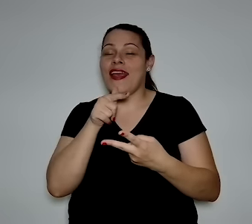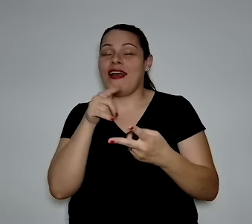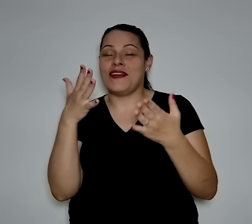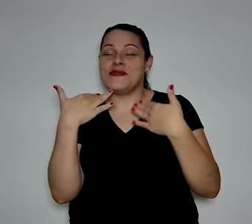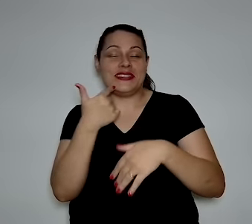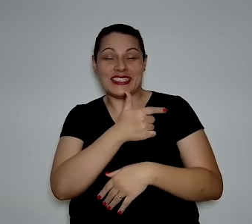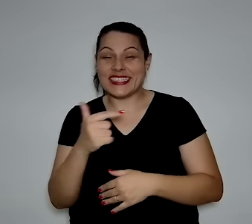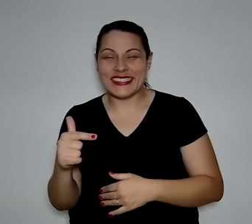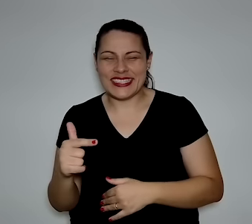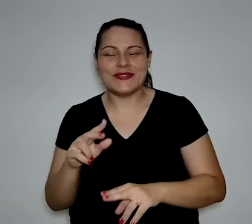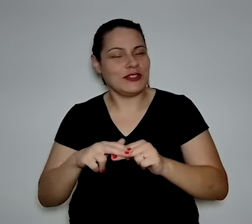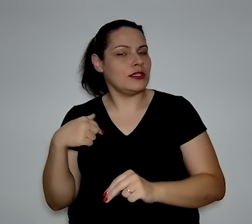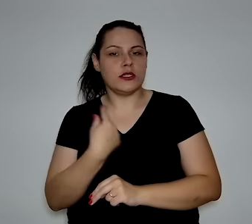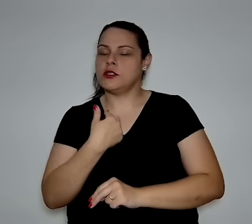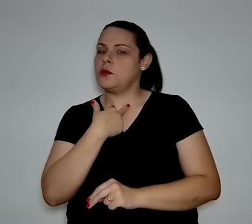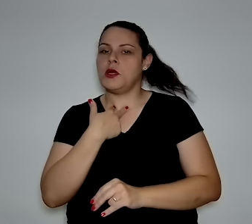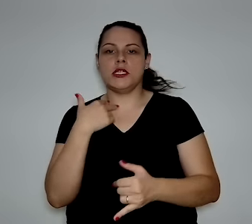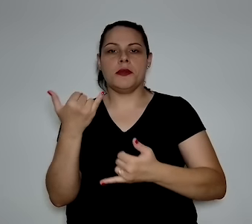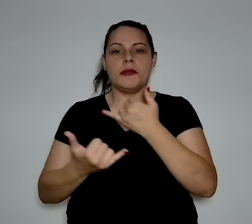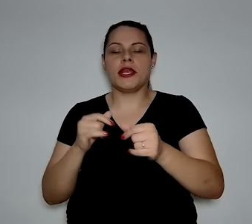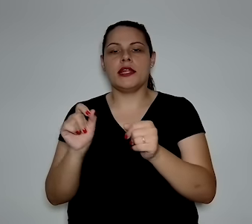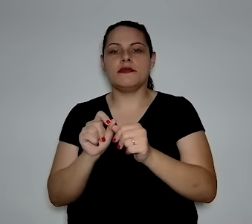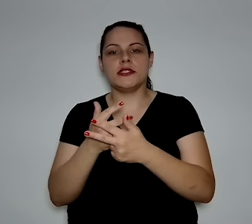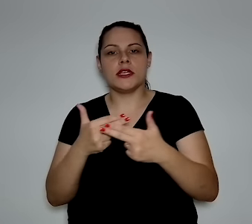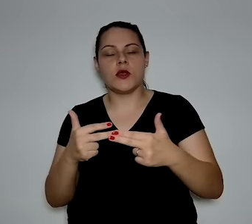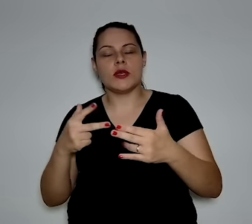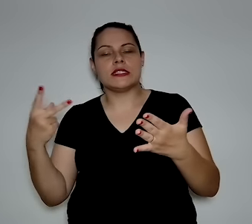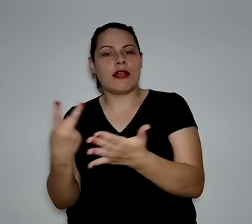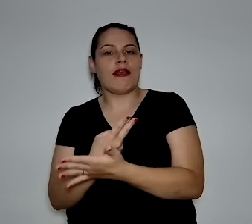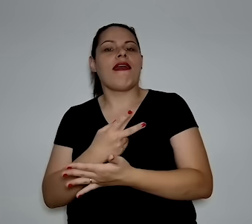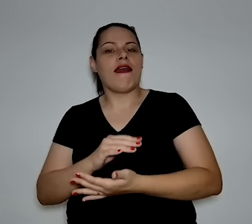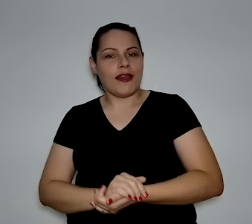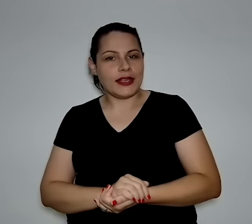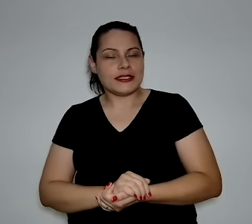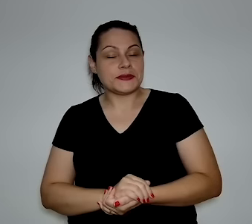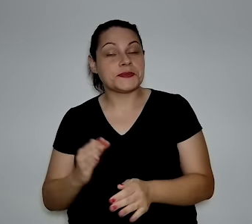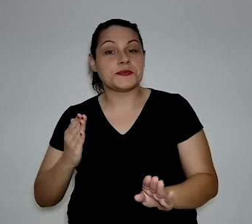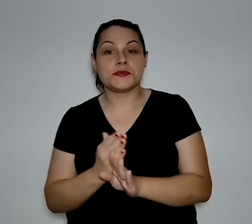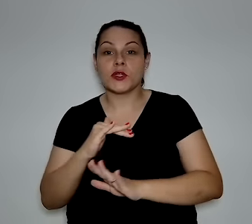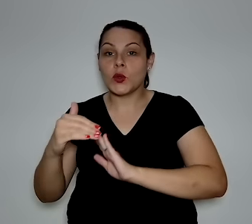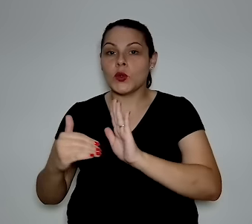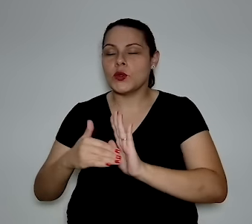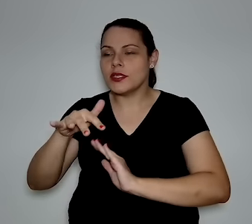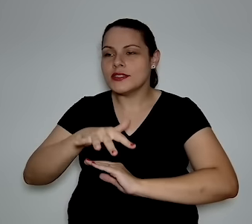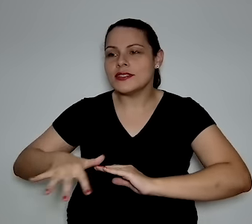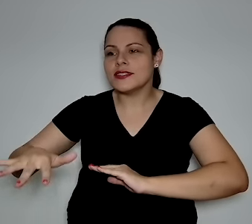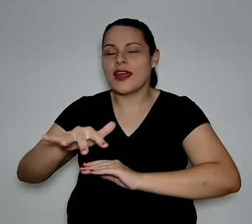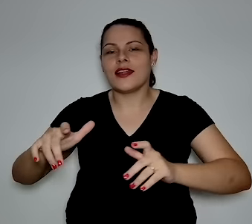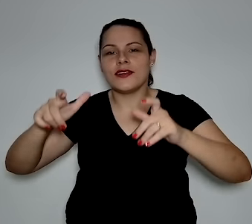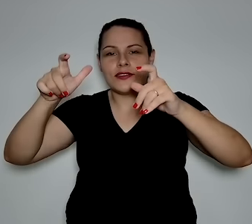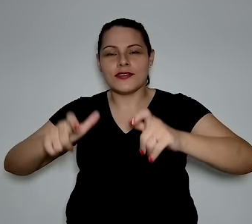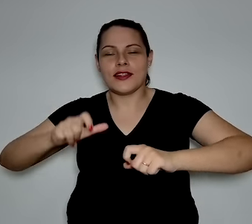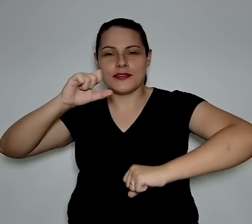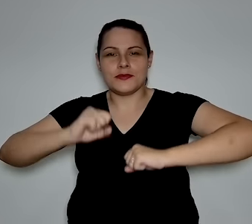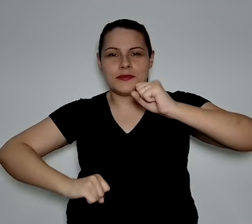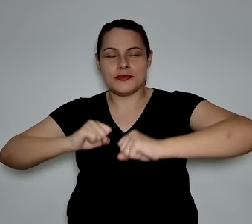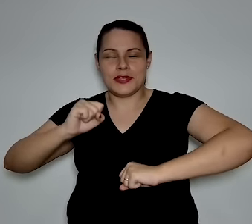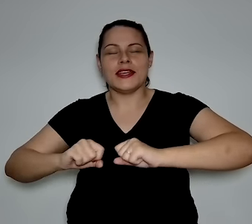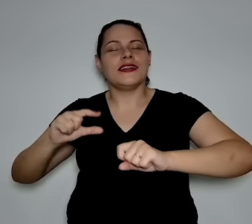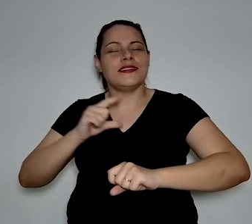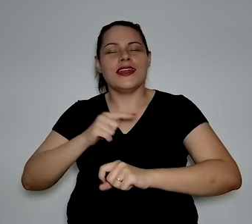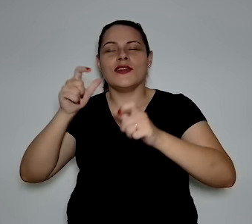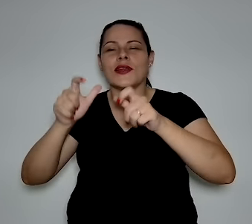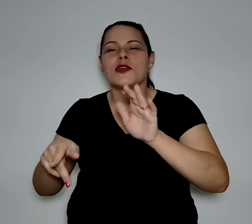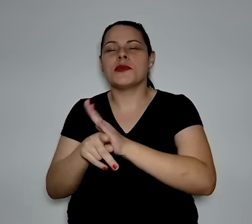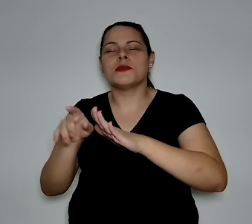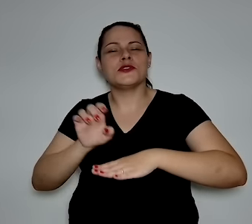nós não podemos brincar de fazer, nós não podemos errar. Então, esse complexo industrial portuário do PSI tem